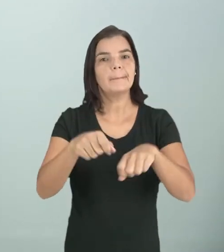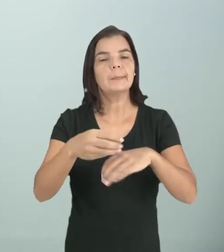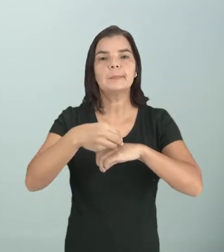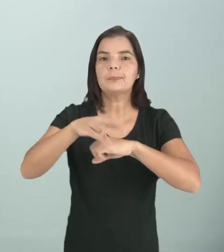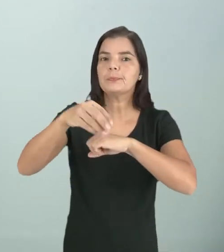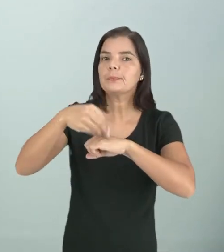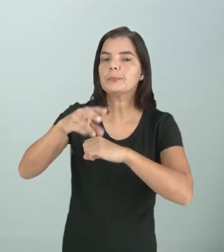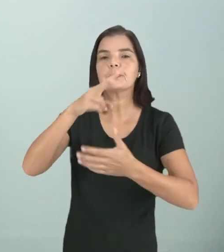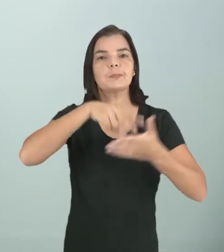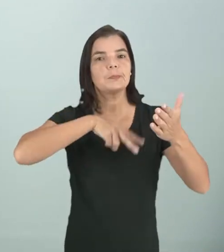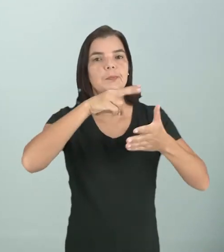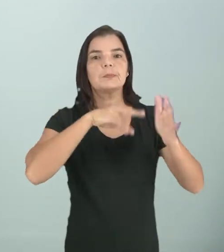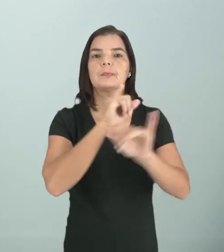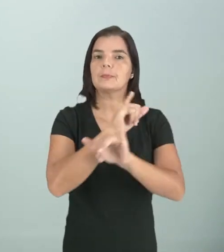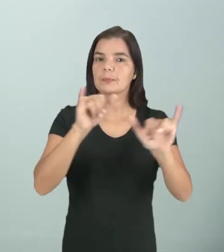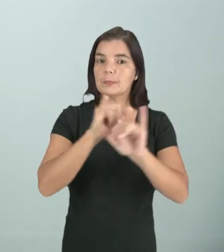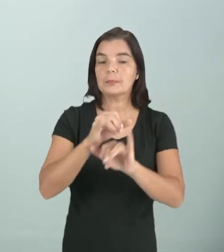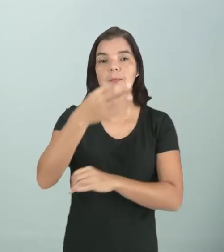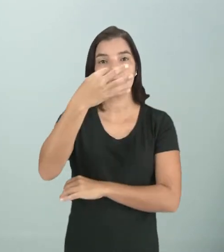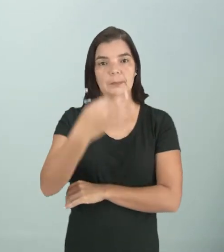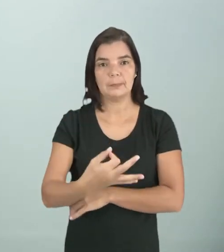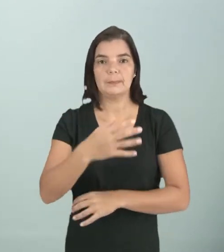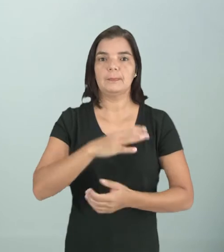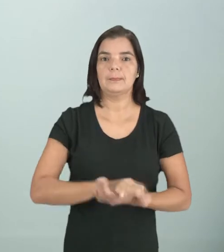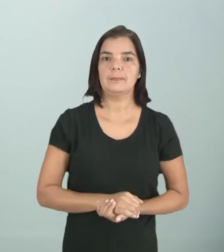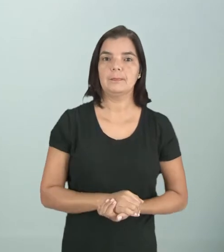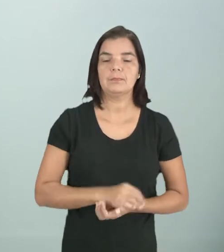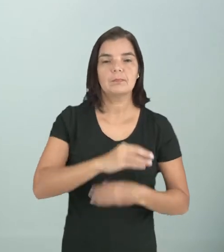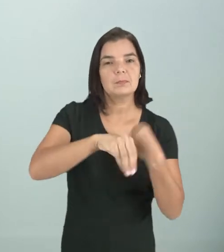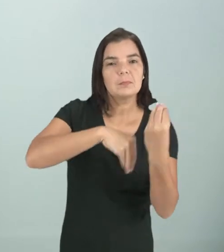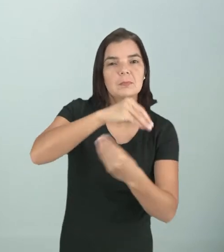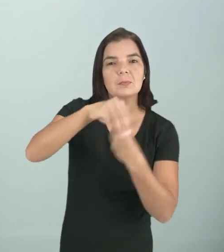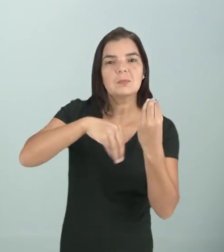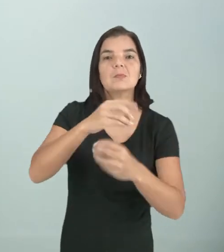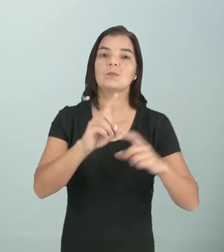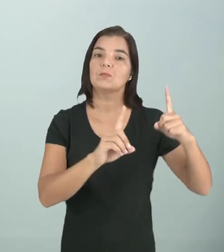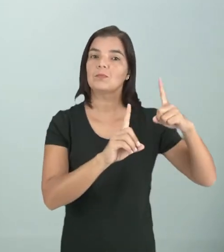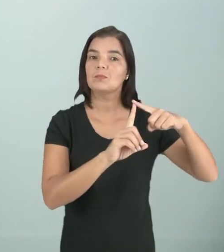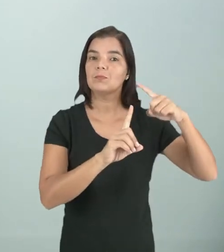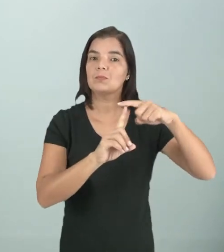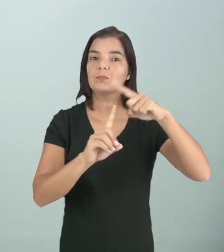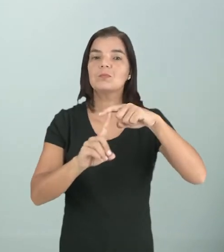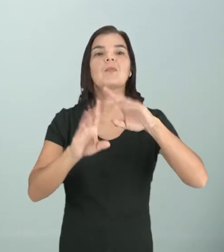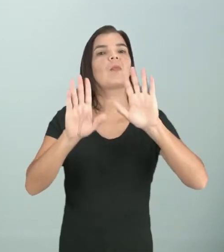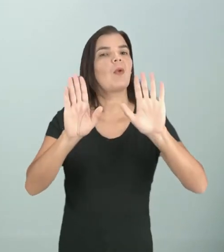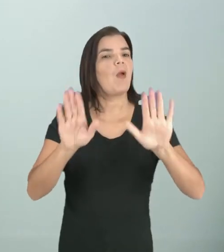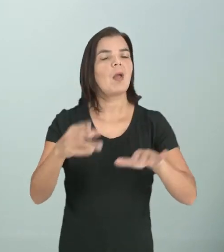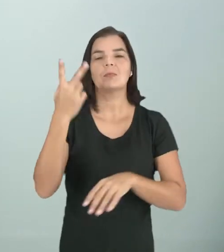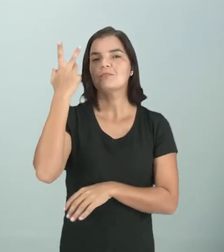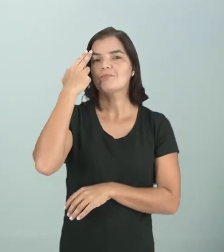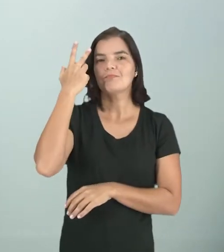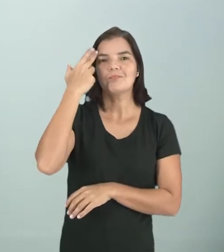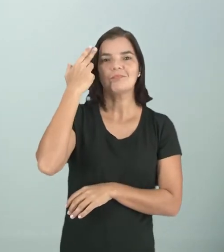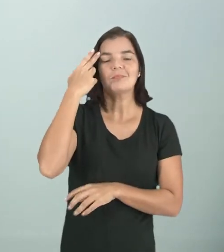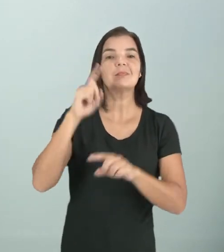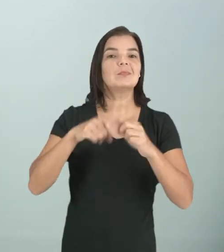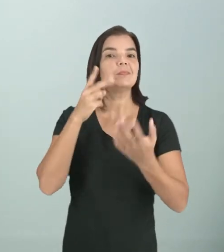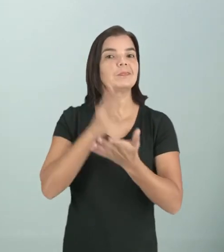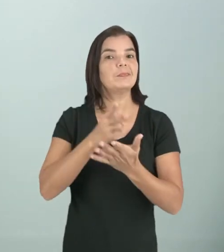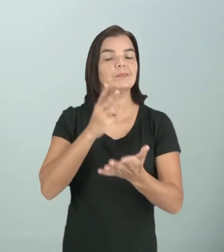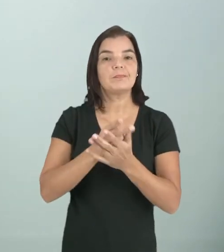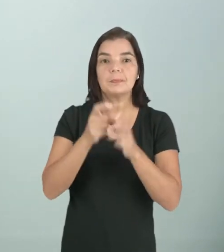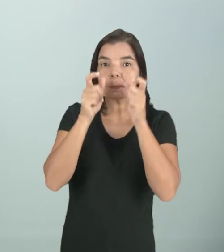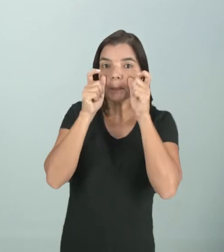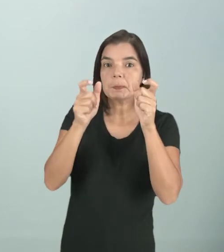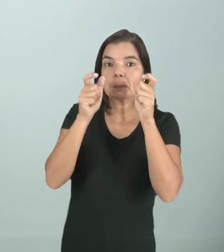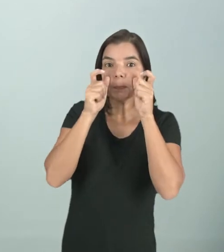passar para o meu leitor a informação adequada. A mistura das tipologias, ela é muito natural. Sempre devemos